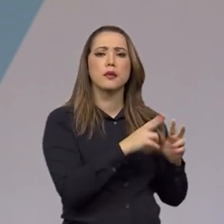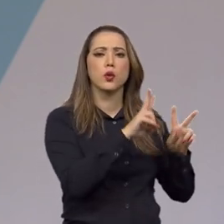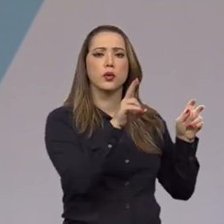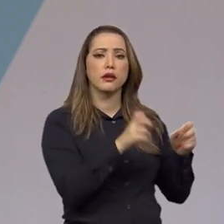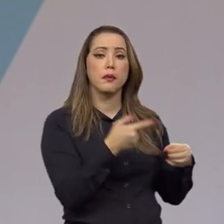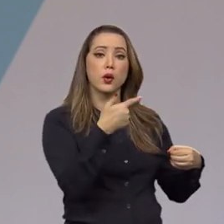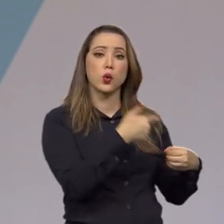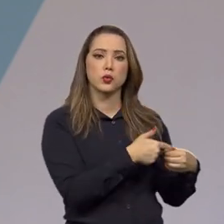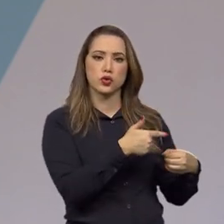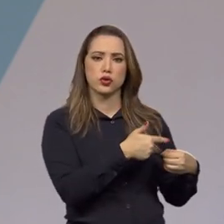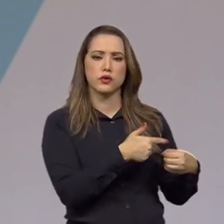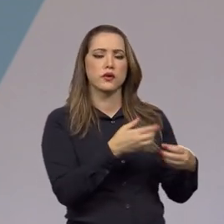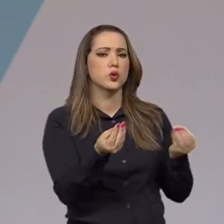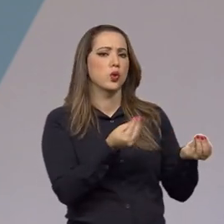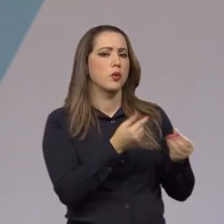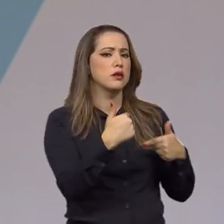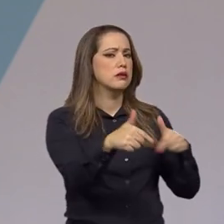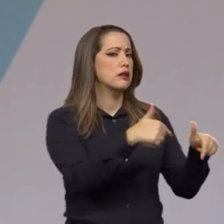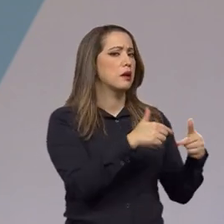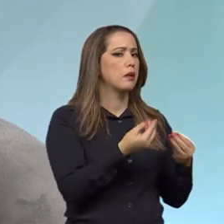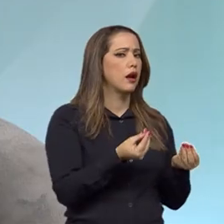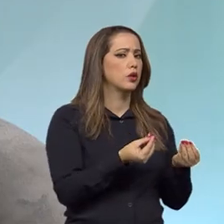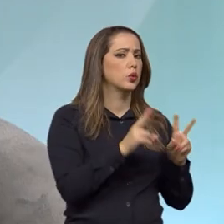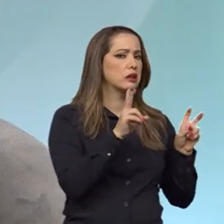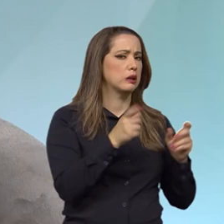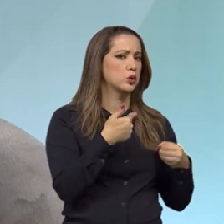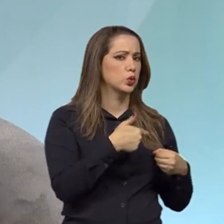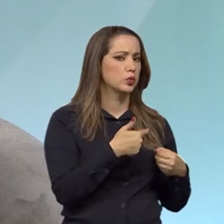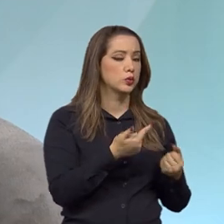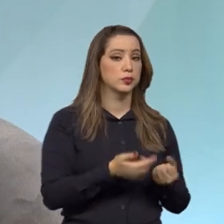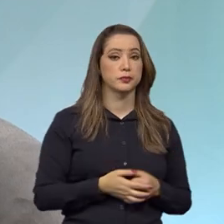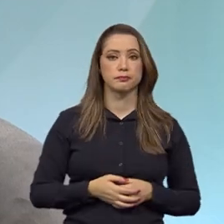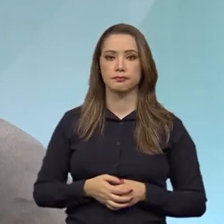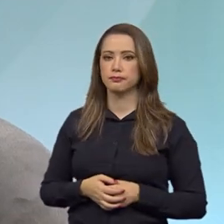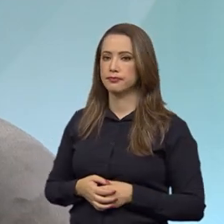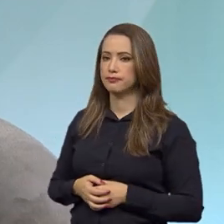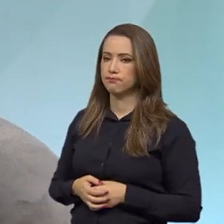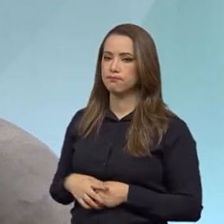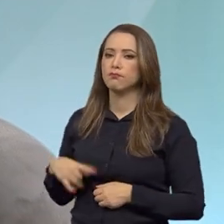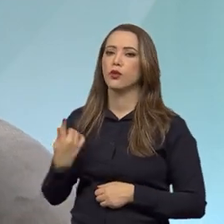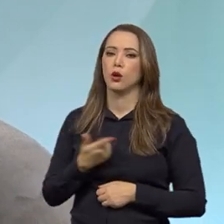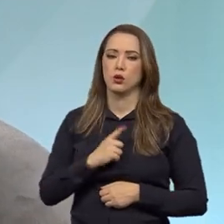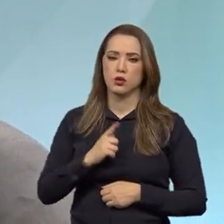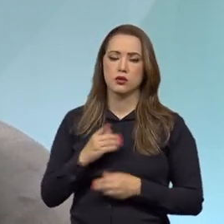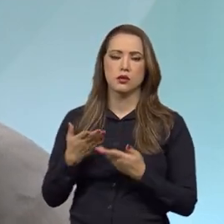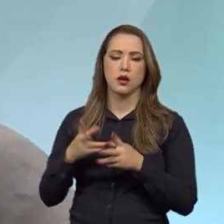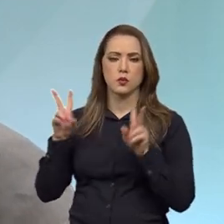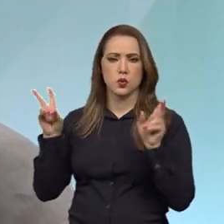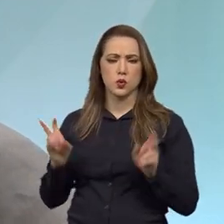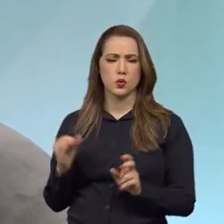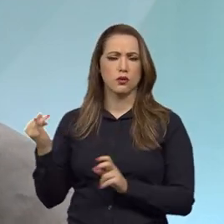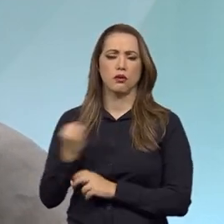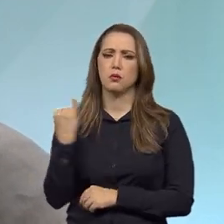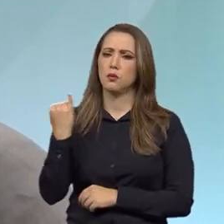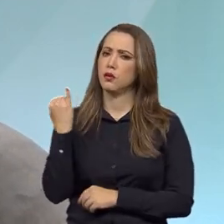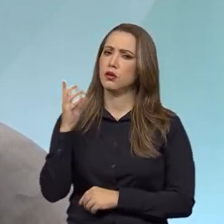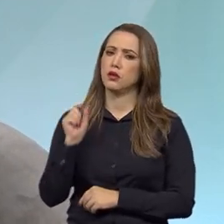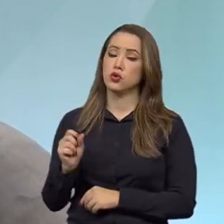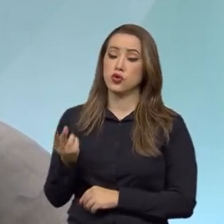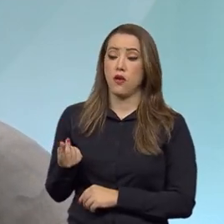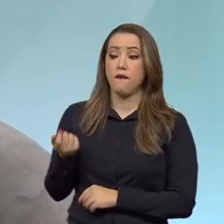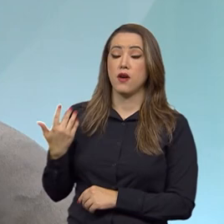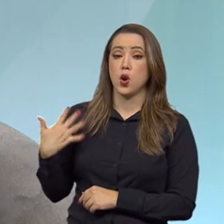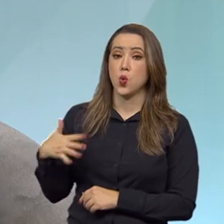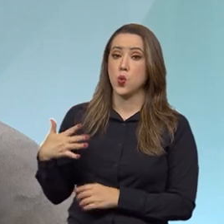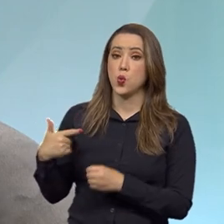combustíveis. Como é que foi essa atuação, ministro? Perfeitamente. Temos aí, estamos diante de uma questão bastante grave, que é o valor dos